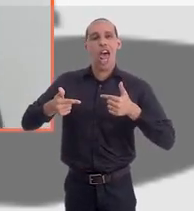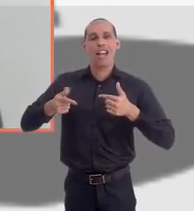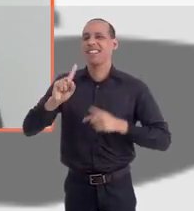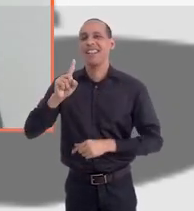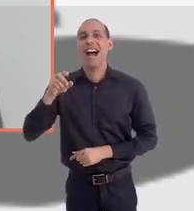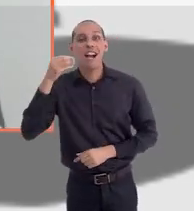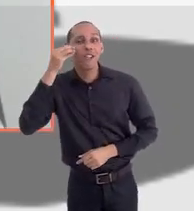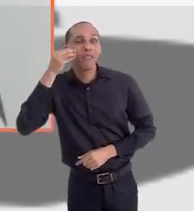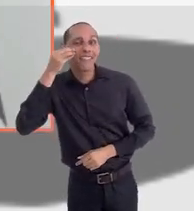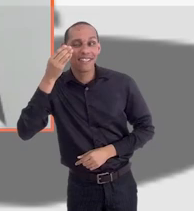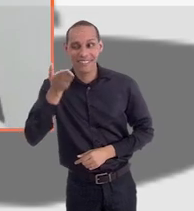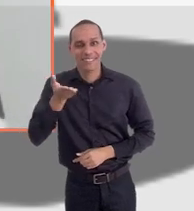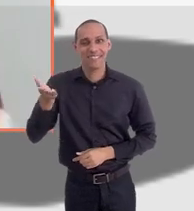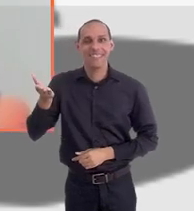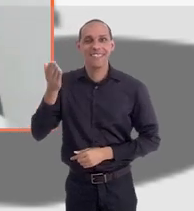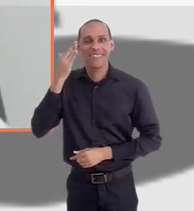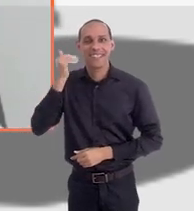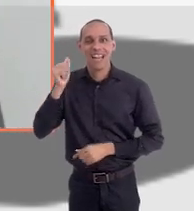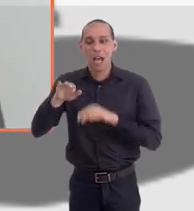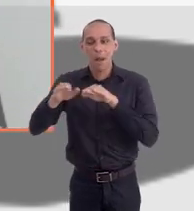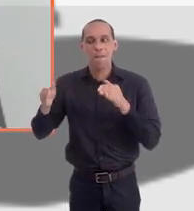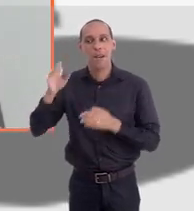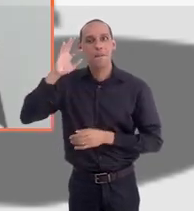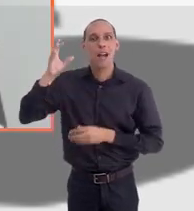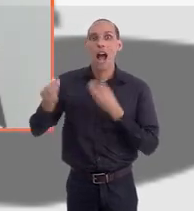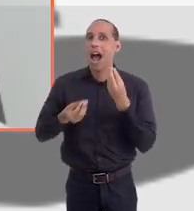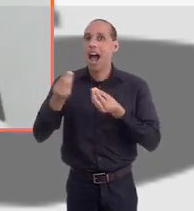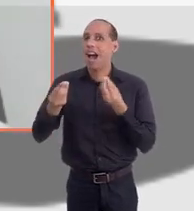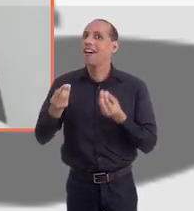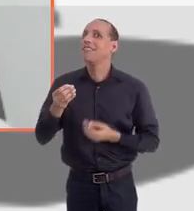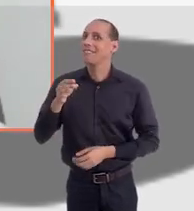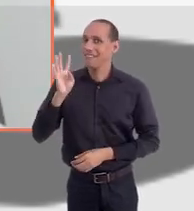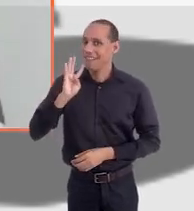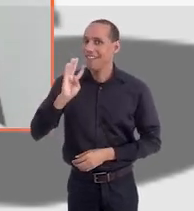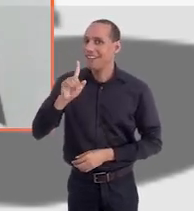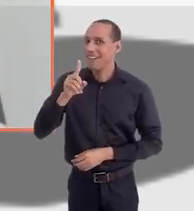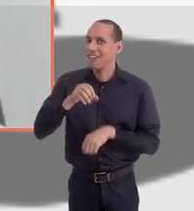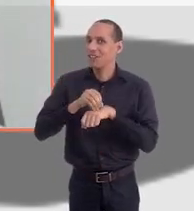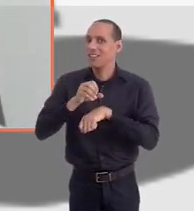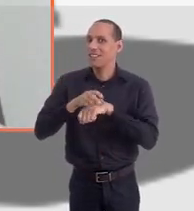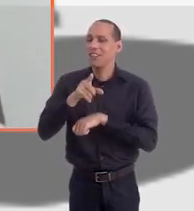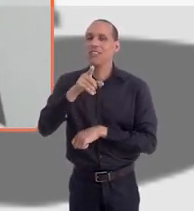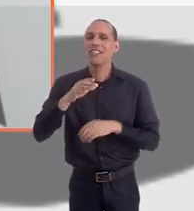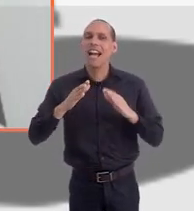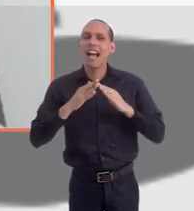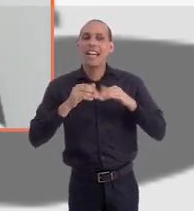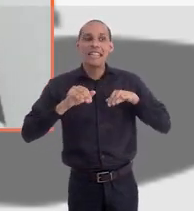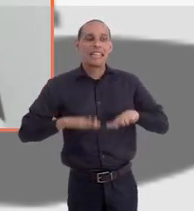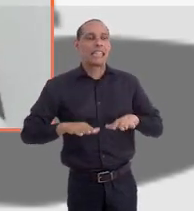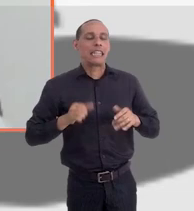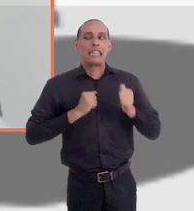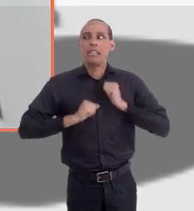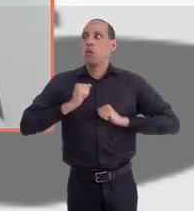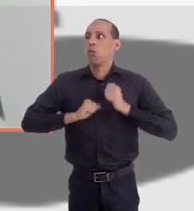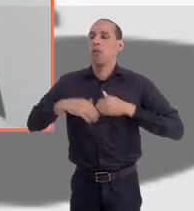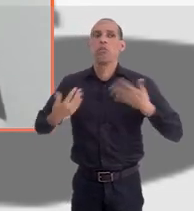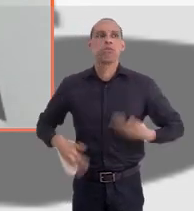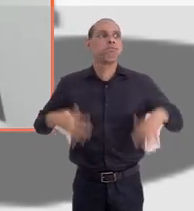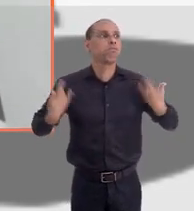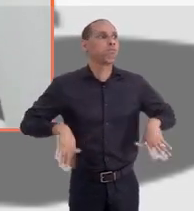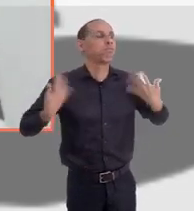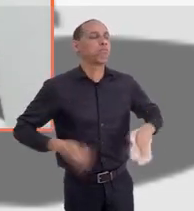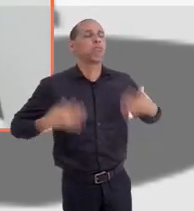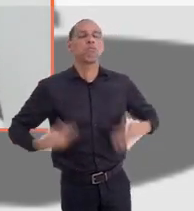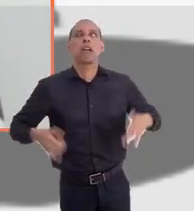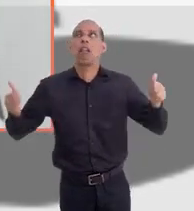Eles sabem mais ou menos como se comporta a banca, tá? Então, isso aí é uma dica legal para quem quer ir, porque muitas das vezes você ficar em casa, você fica ansioso, né? Você sobe